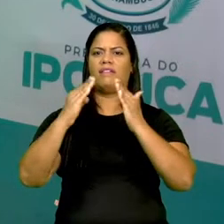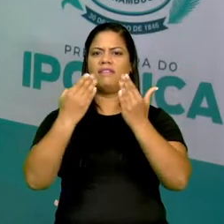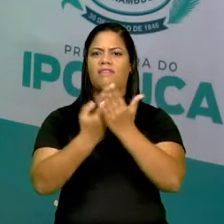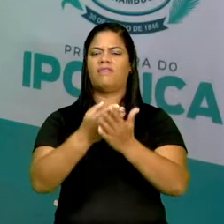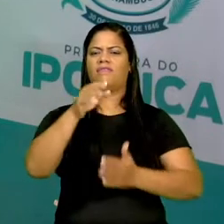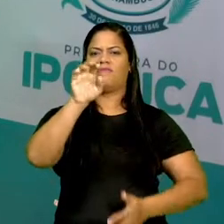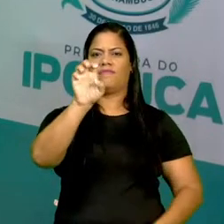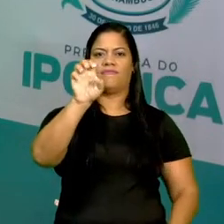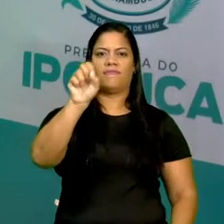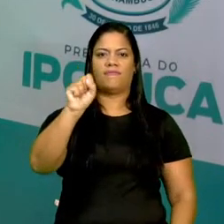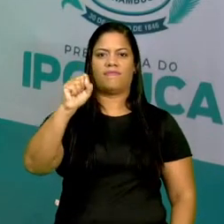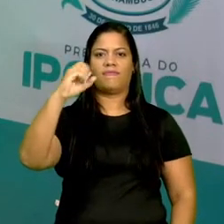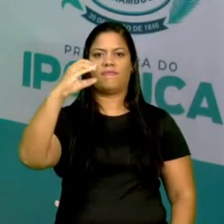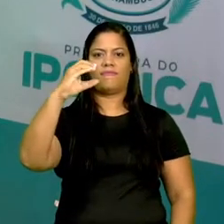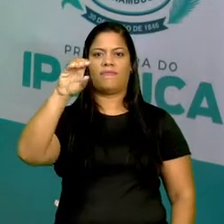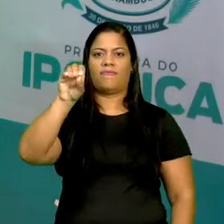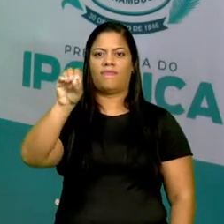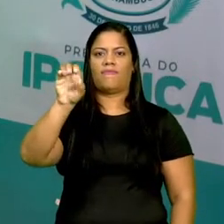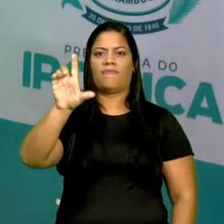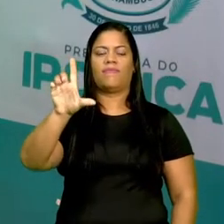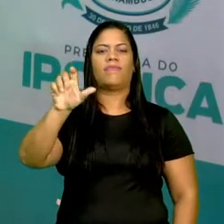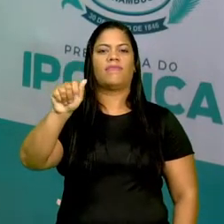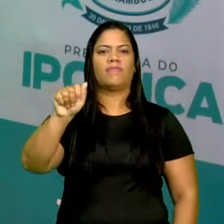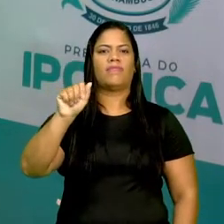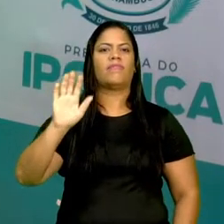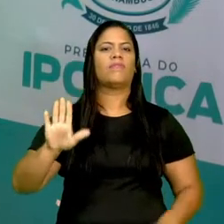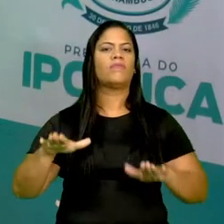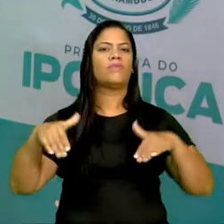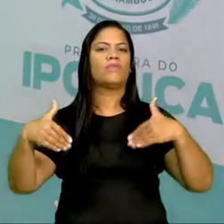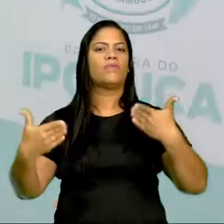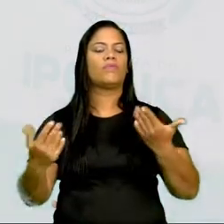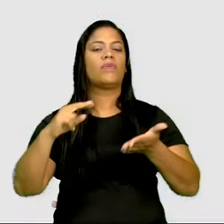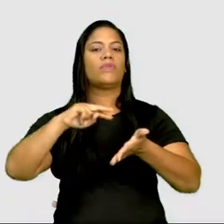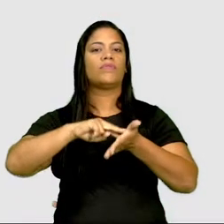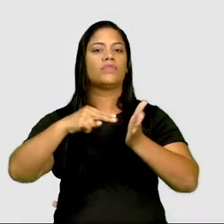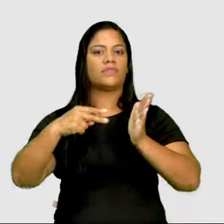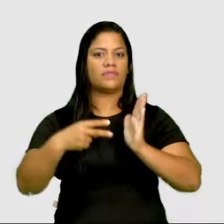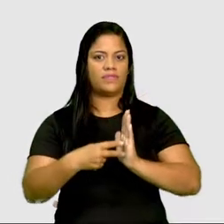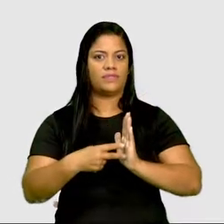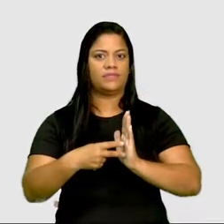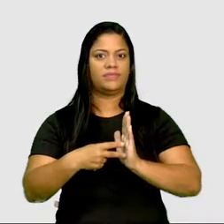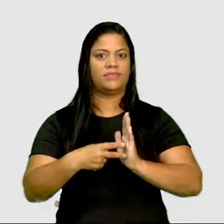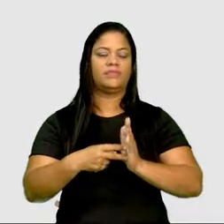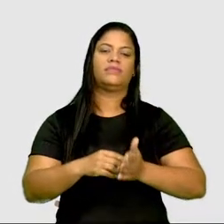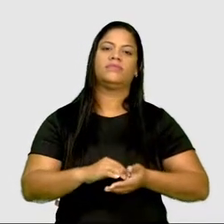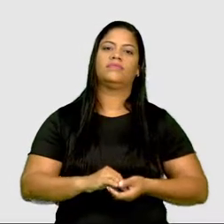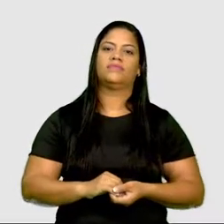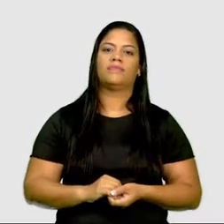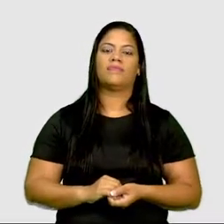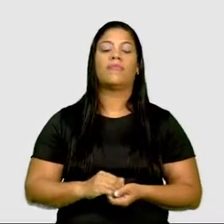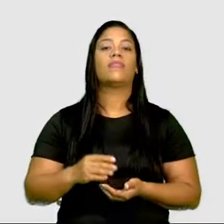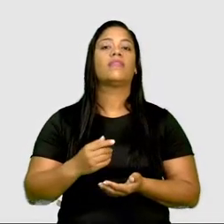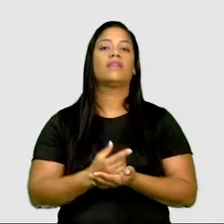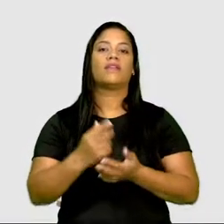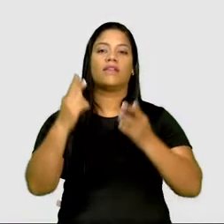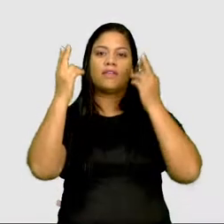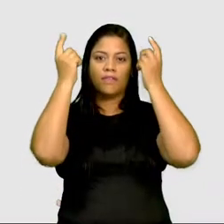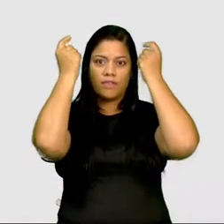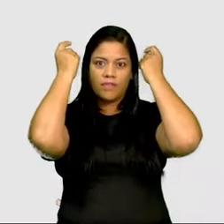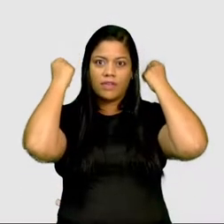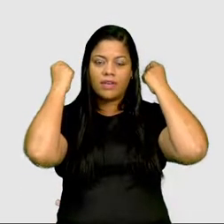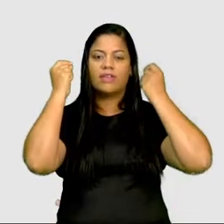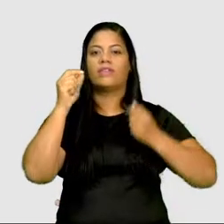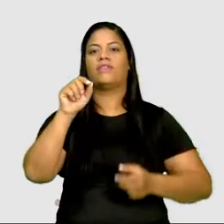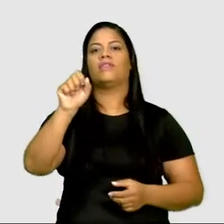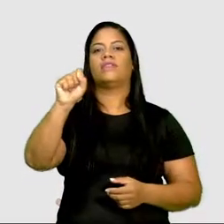Vamos analisar primeiro o significado da palavra escola. A palavra escola vem do grego escola,